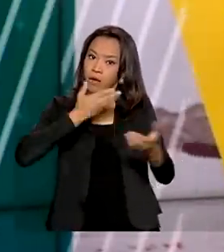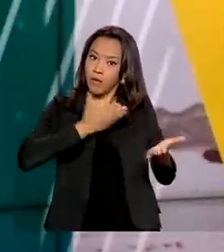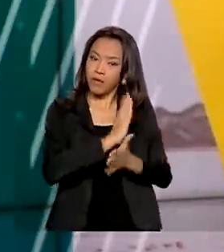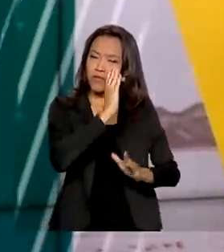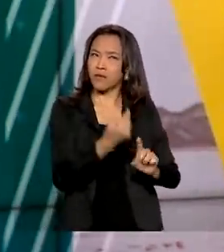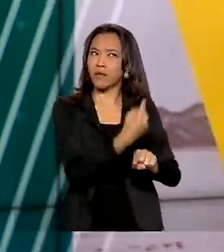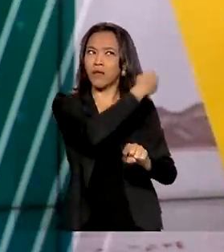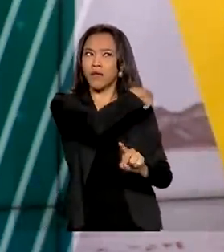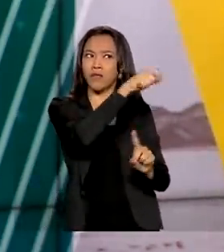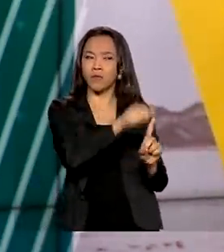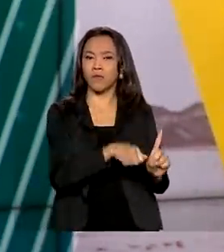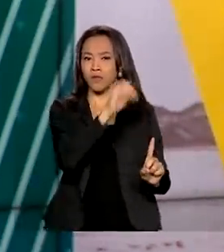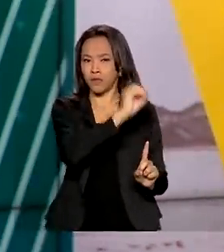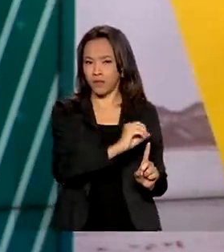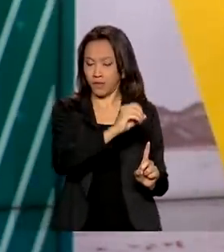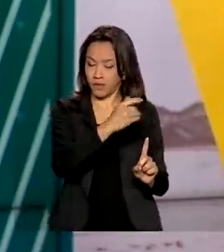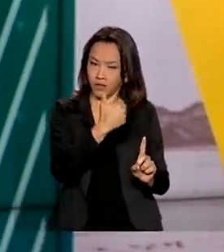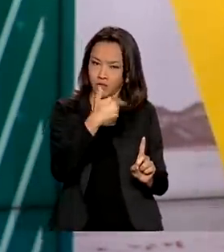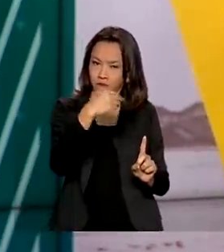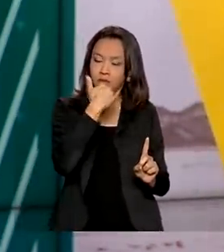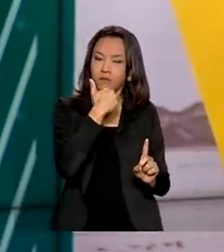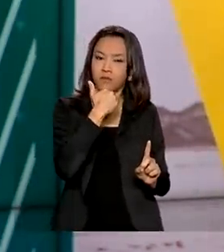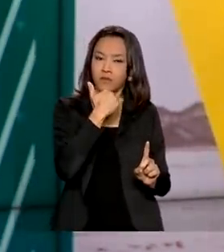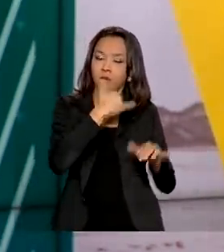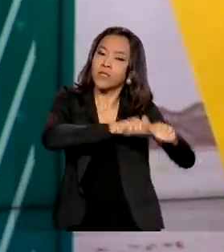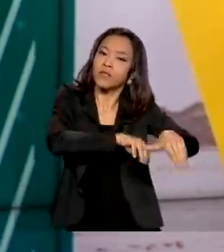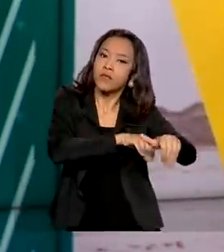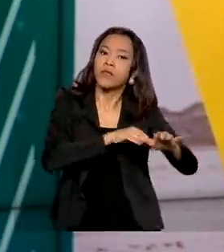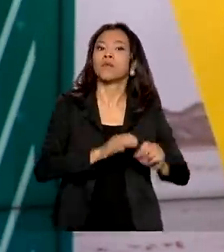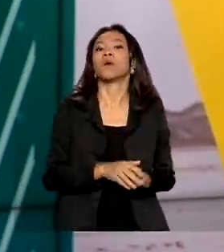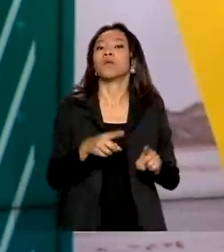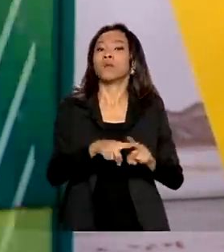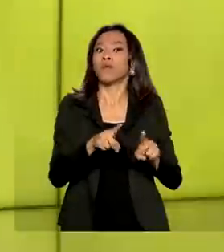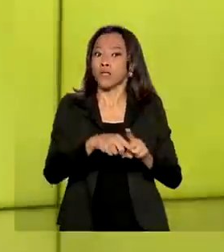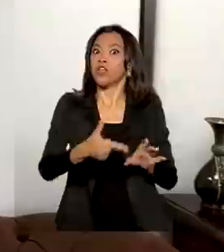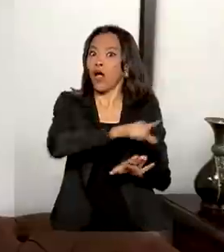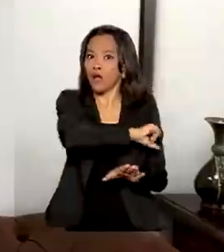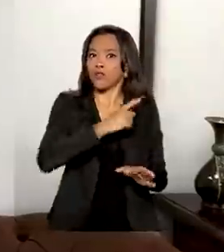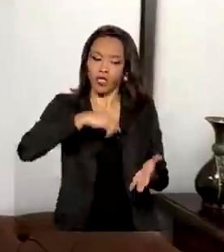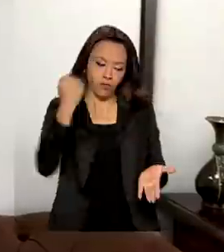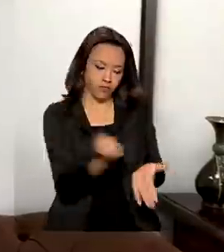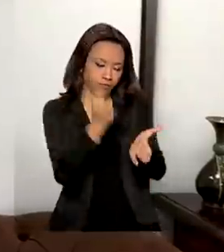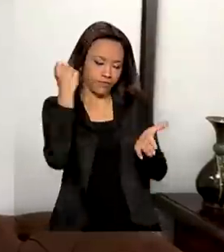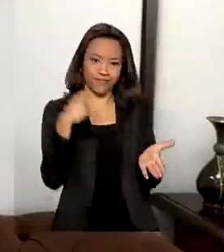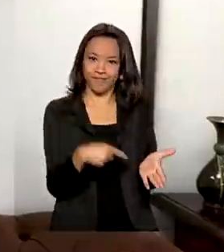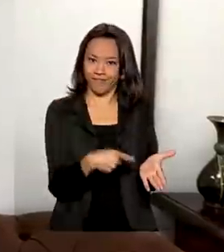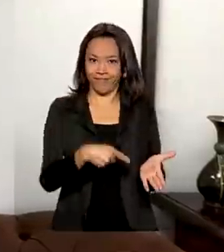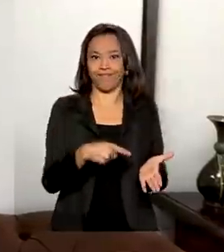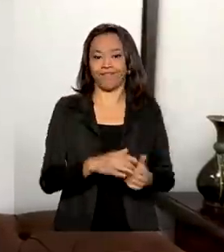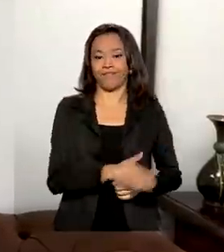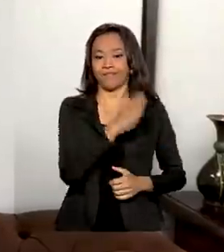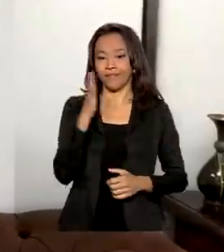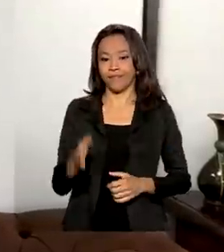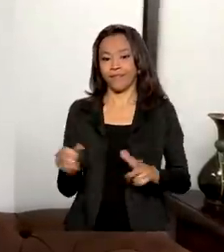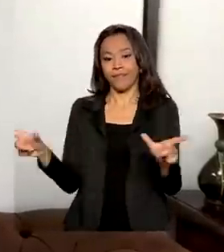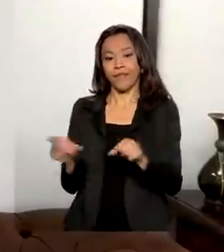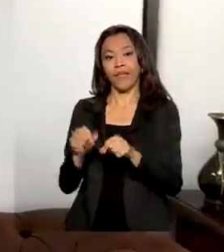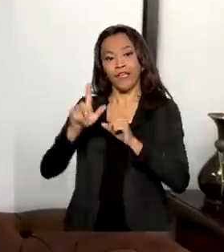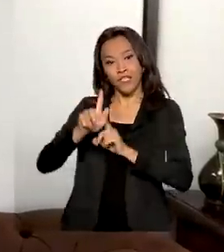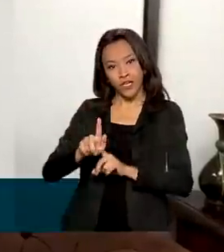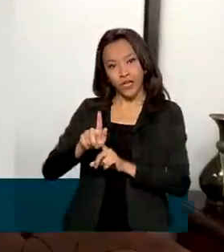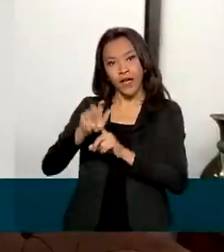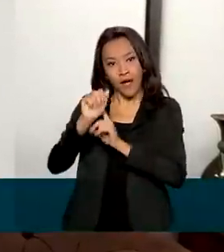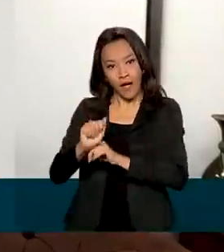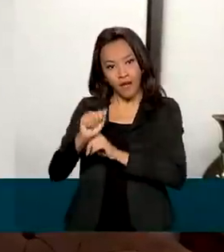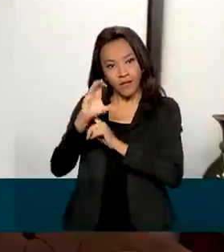chinês aprovou os lotes que já tinham certificação sanitária antes do embargo. A GACC comunicou à